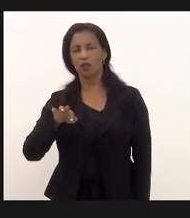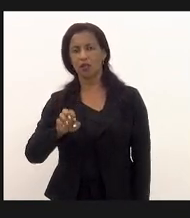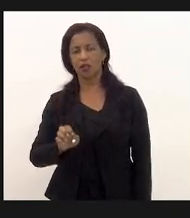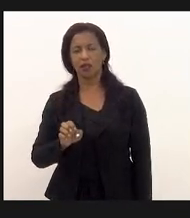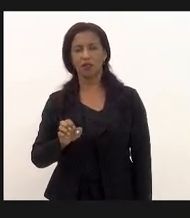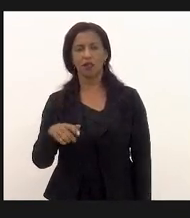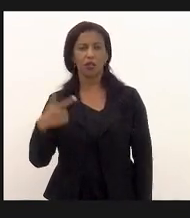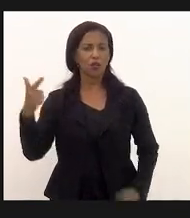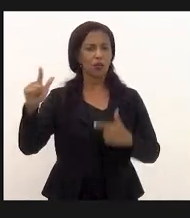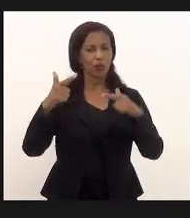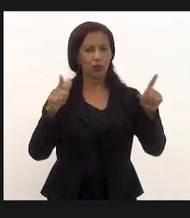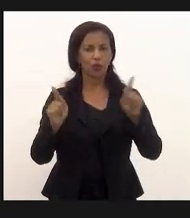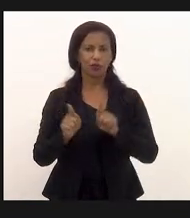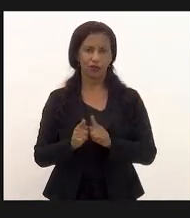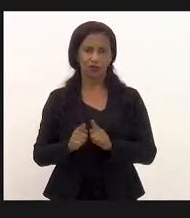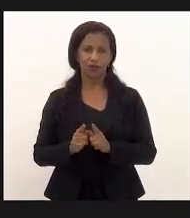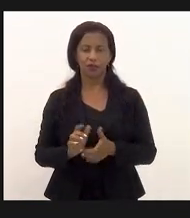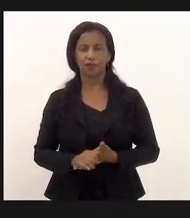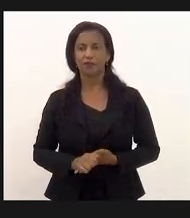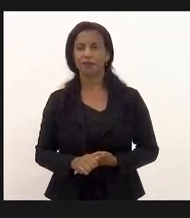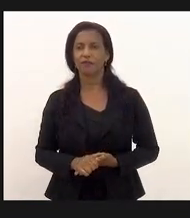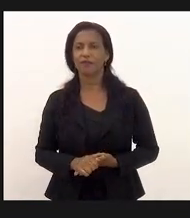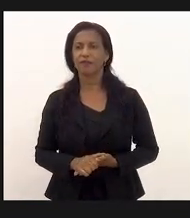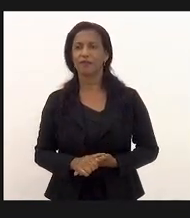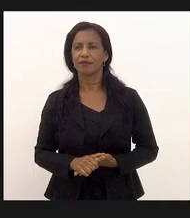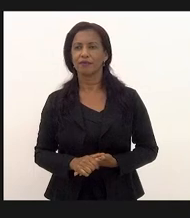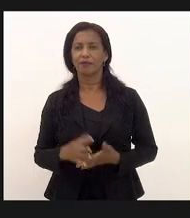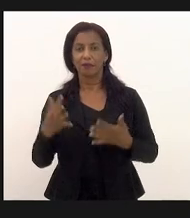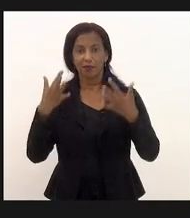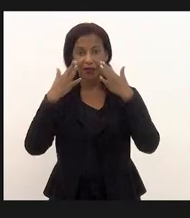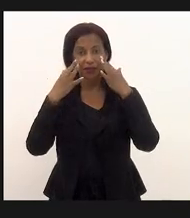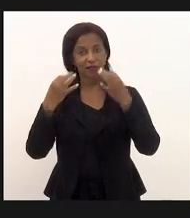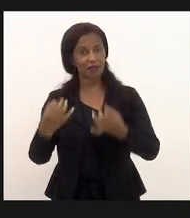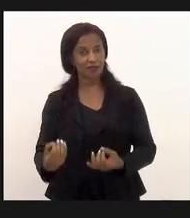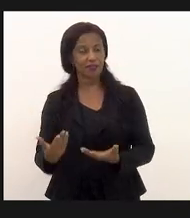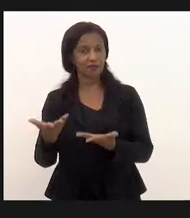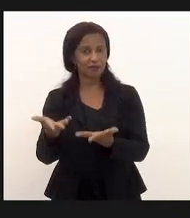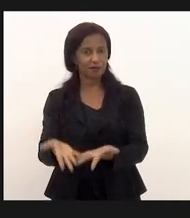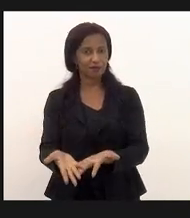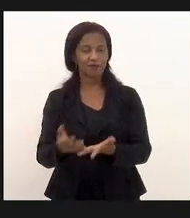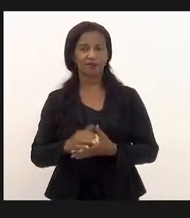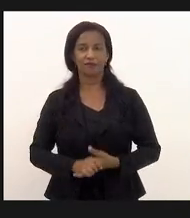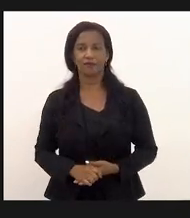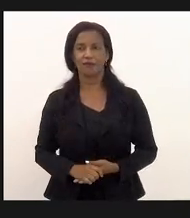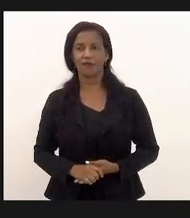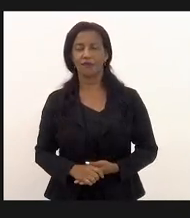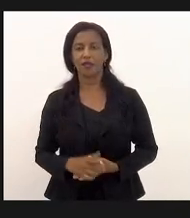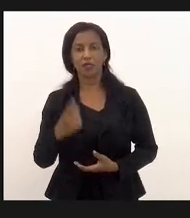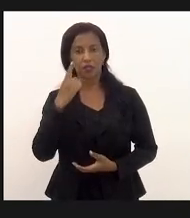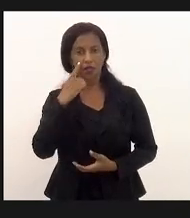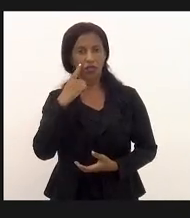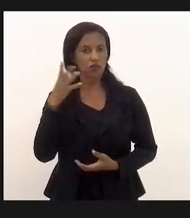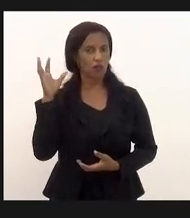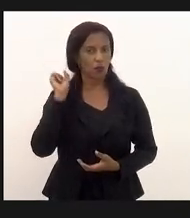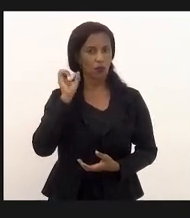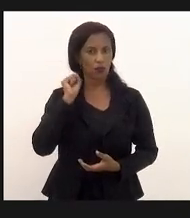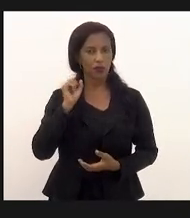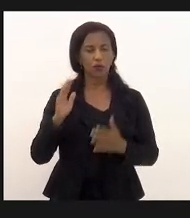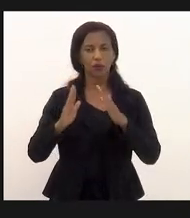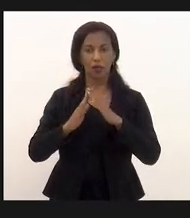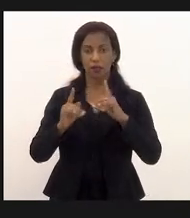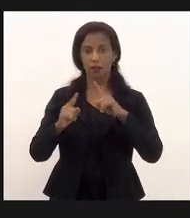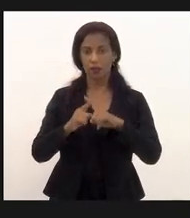e tantos outros Rosenberg Reis e por aí vai peço até atenção caso estejam ainda ouvindo as